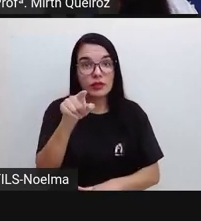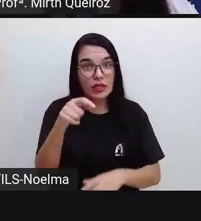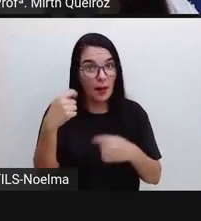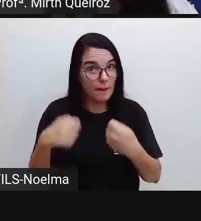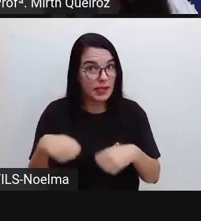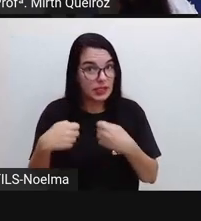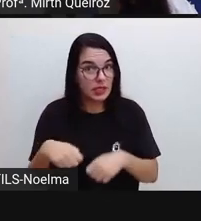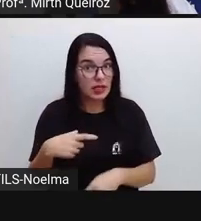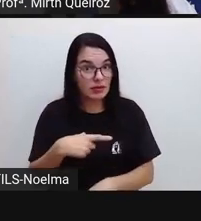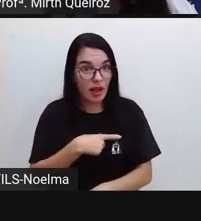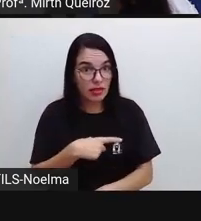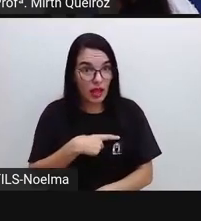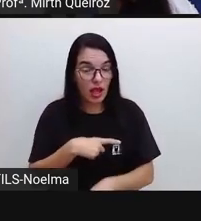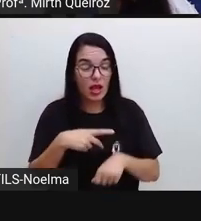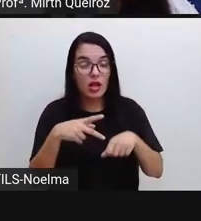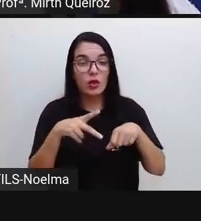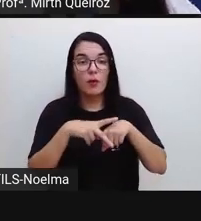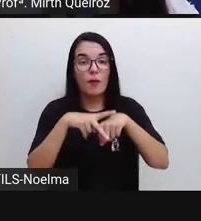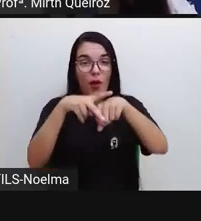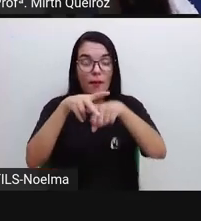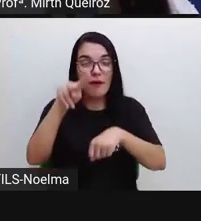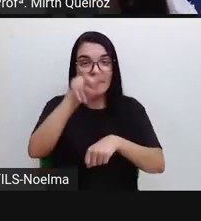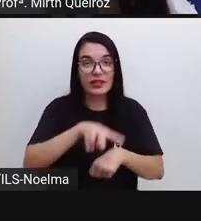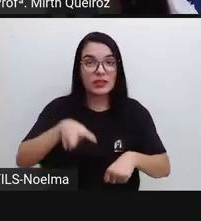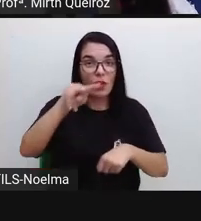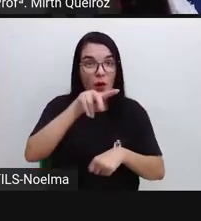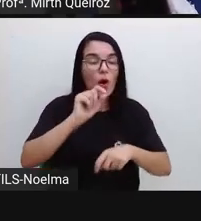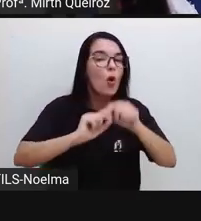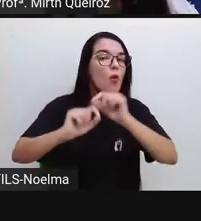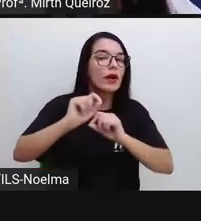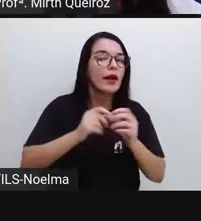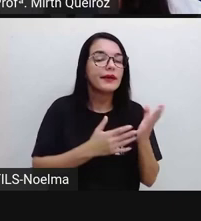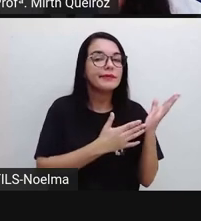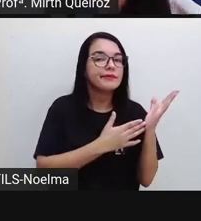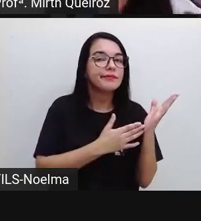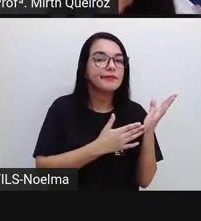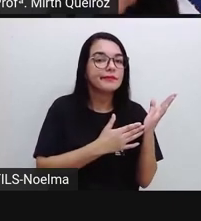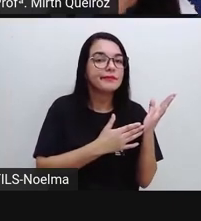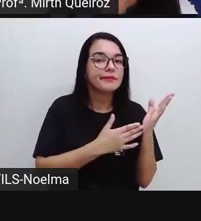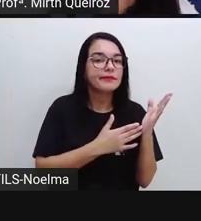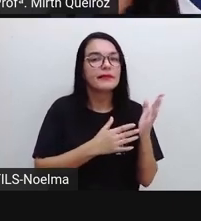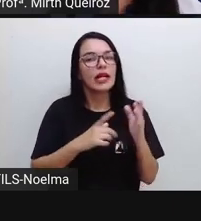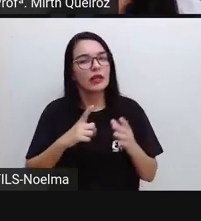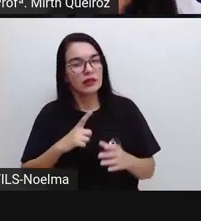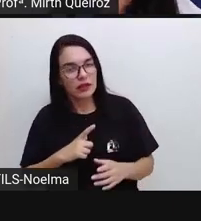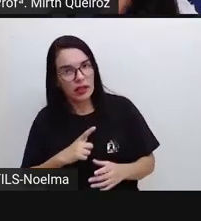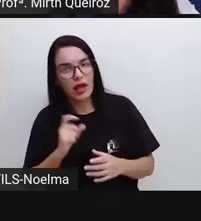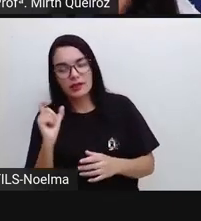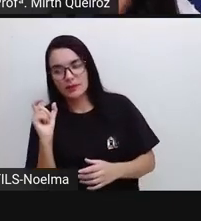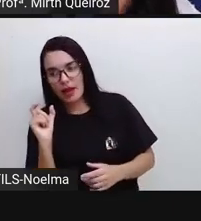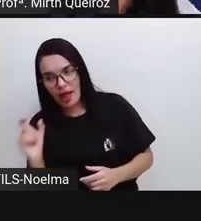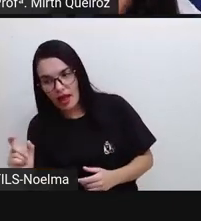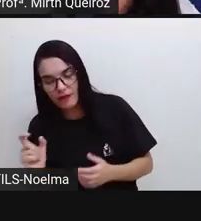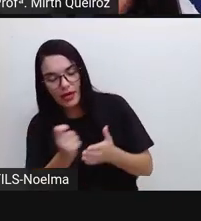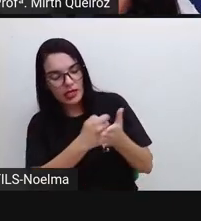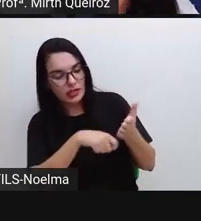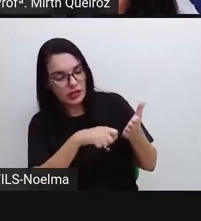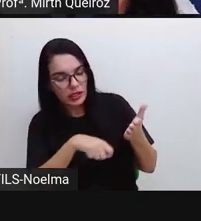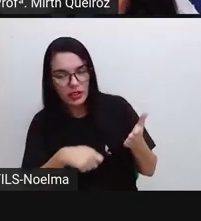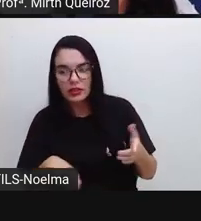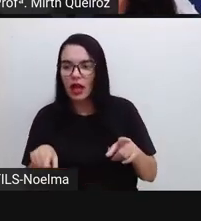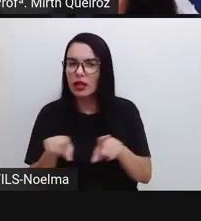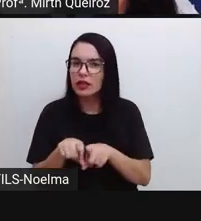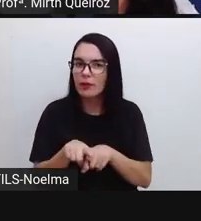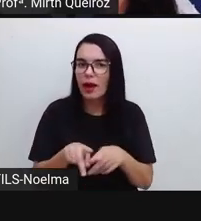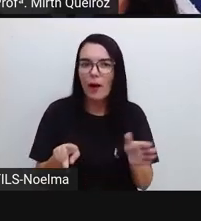haver aí dentro do poema visual é que se valorize, né? Neste caso, tanto a questão da escrita ali quanto os próprios